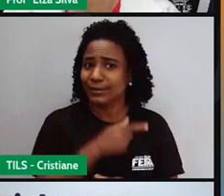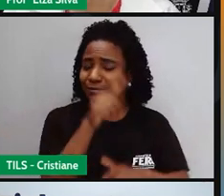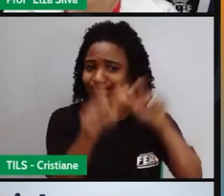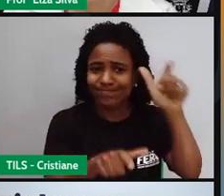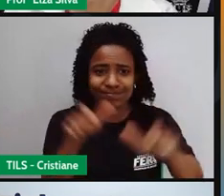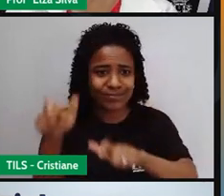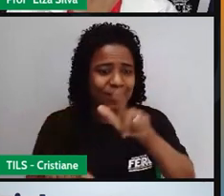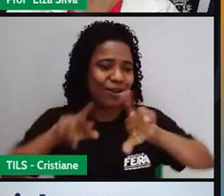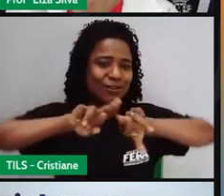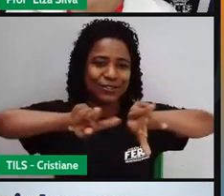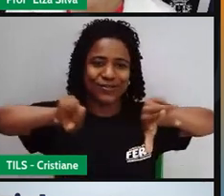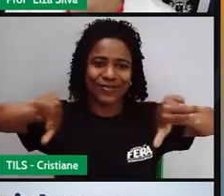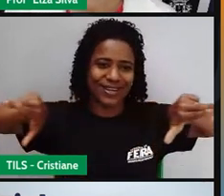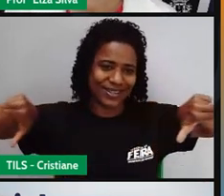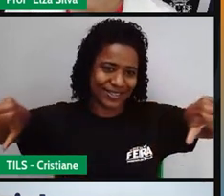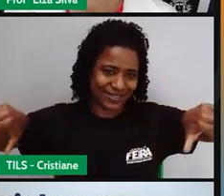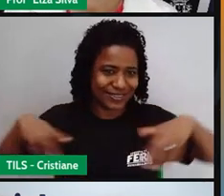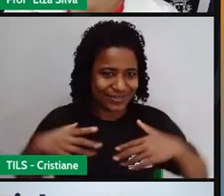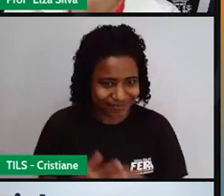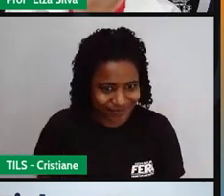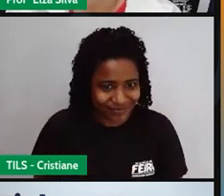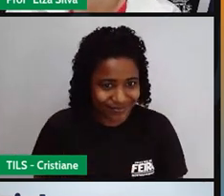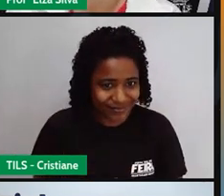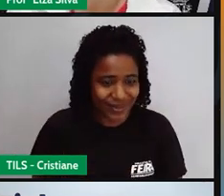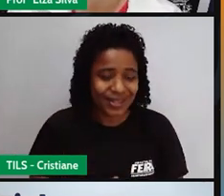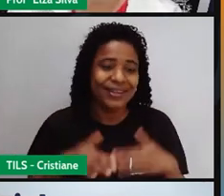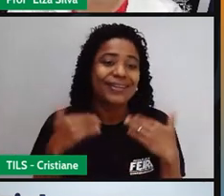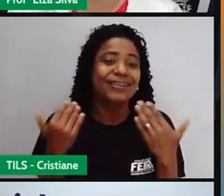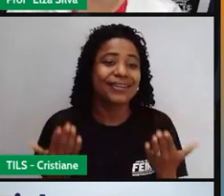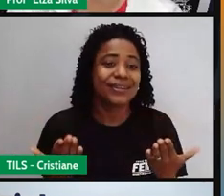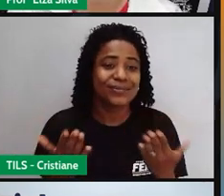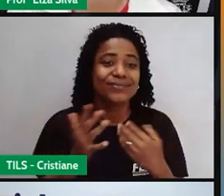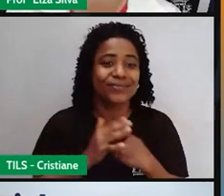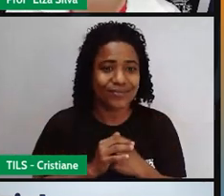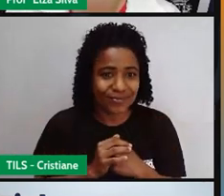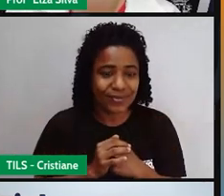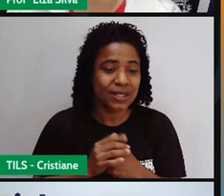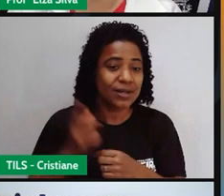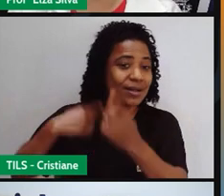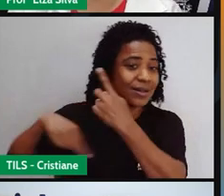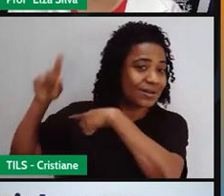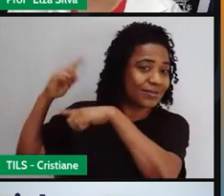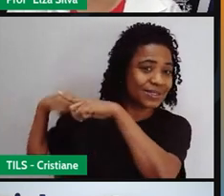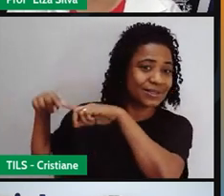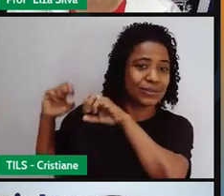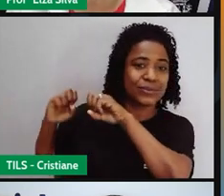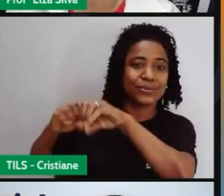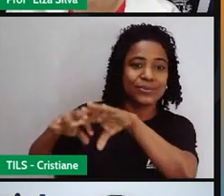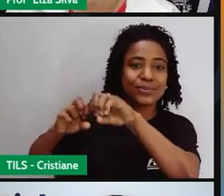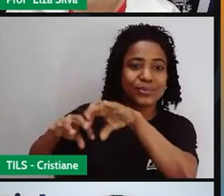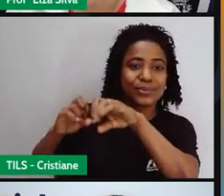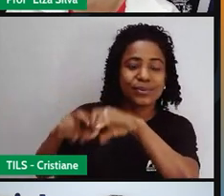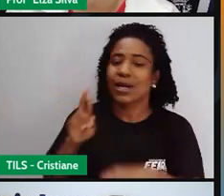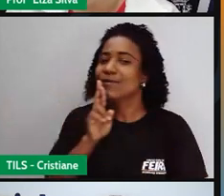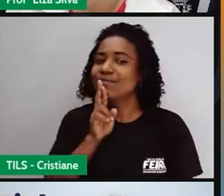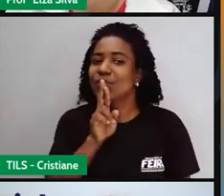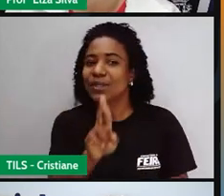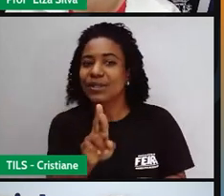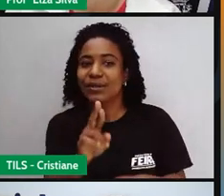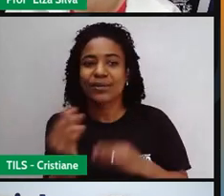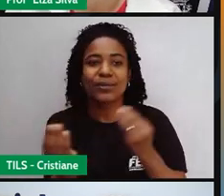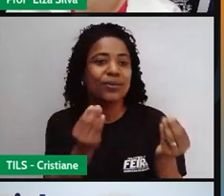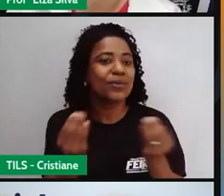diferentes em todos os aspectos. Então, com base nas aulas anteriores, como vocês responderiam a essa pergunta?